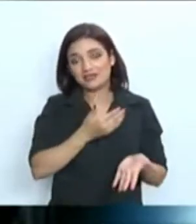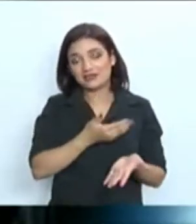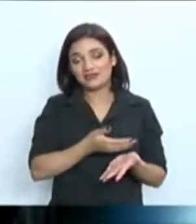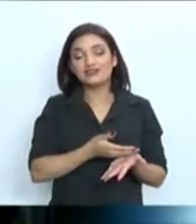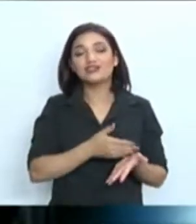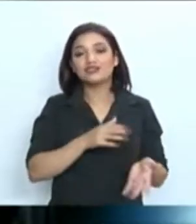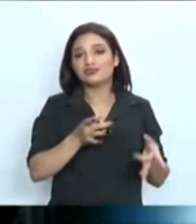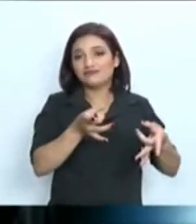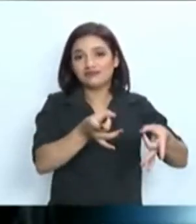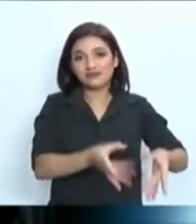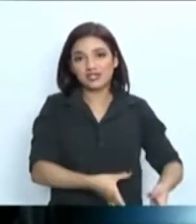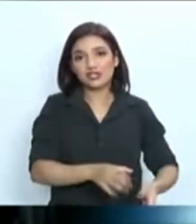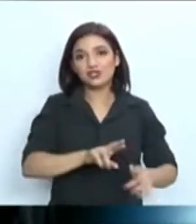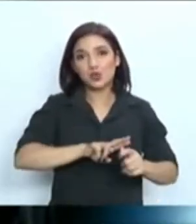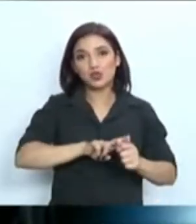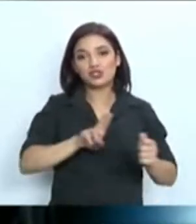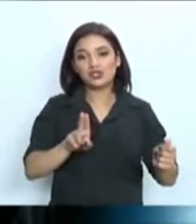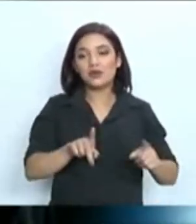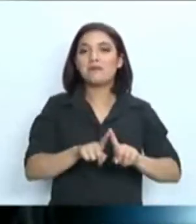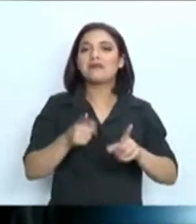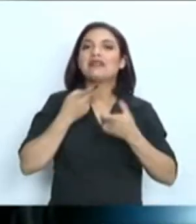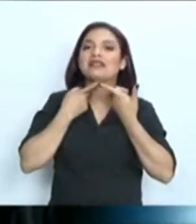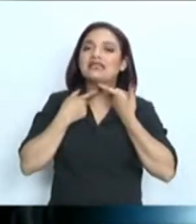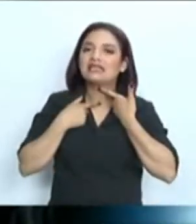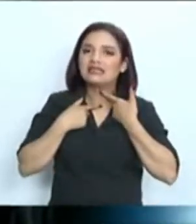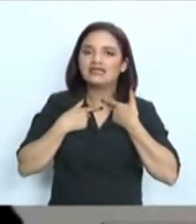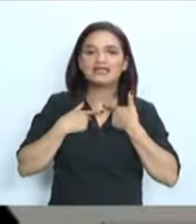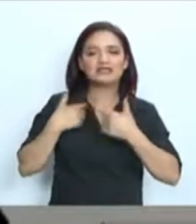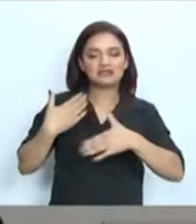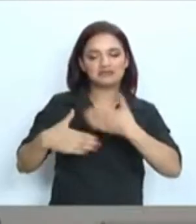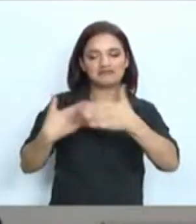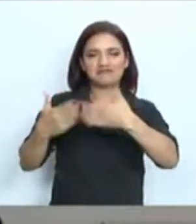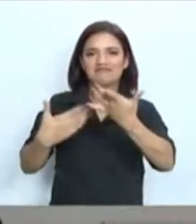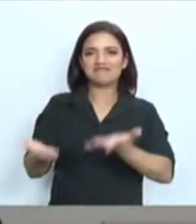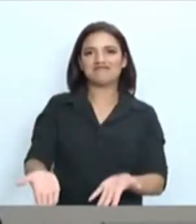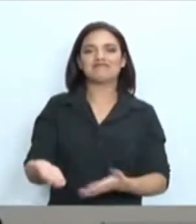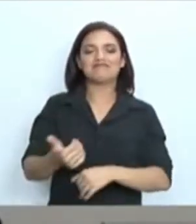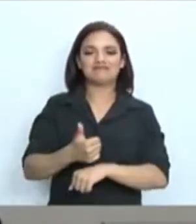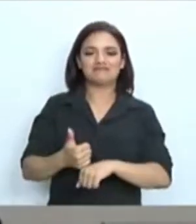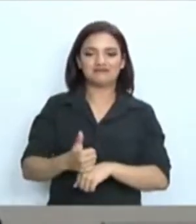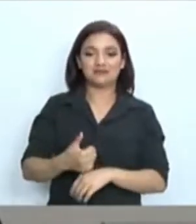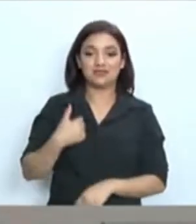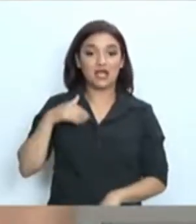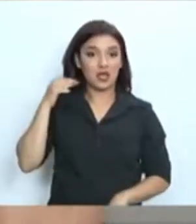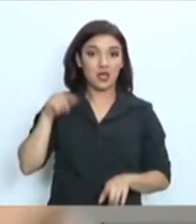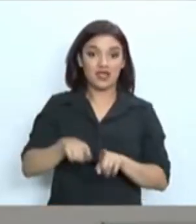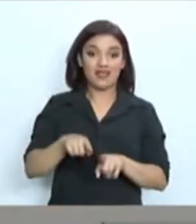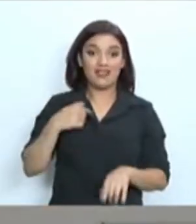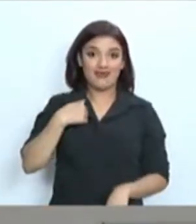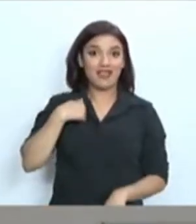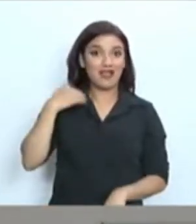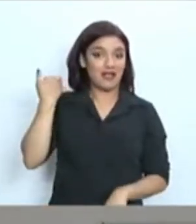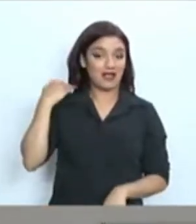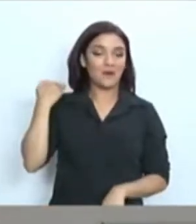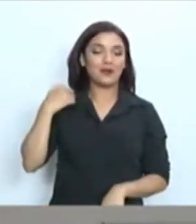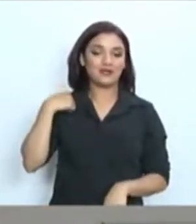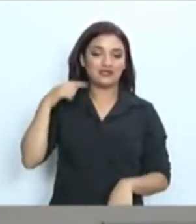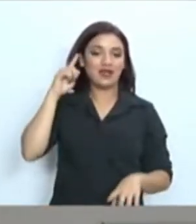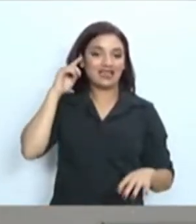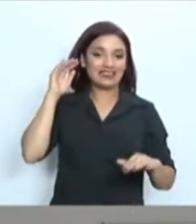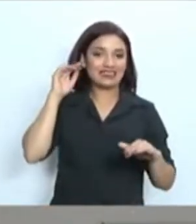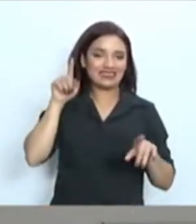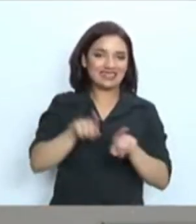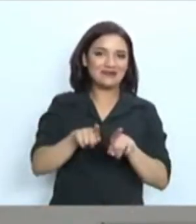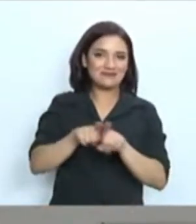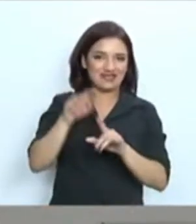ao advogado muito sucesso. Bem, eu, senhor presidente, me permite. Meu vídeo sumiu um